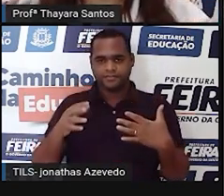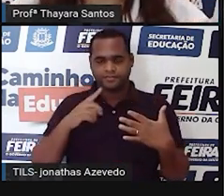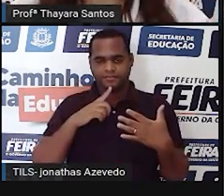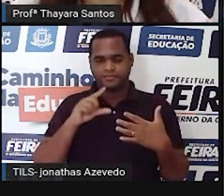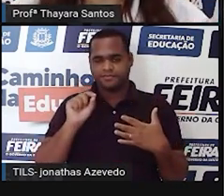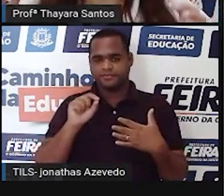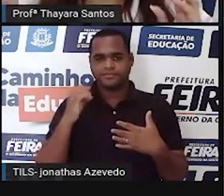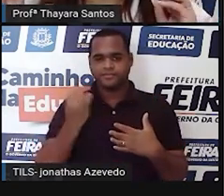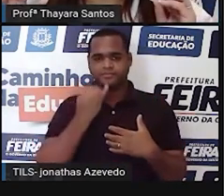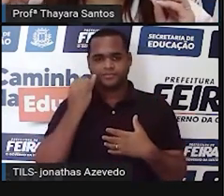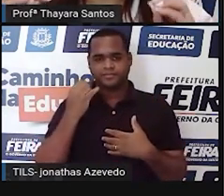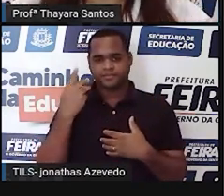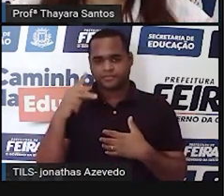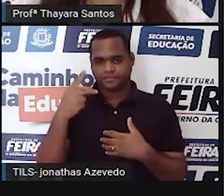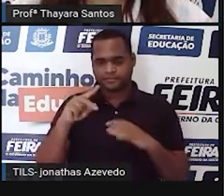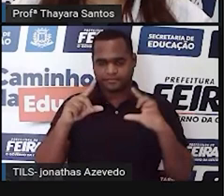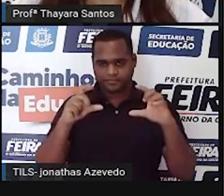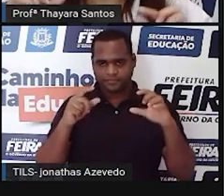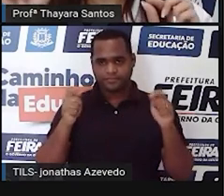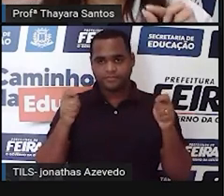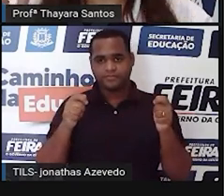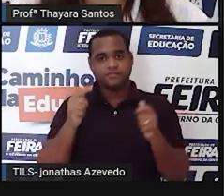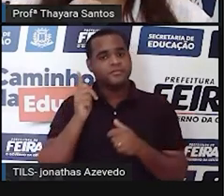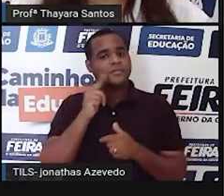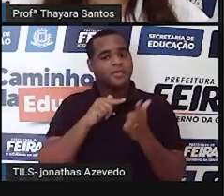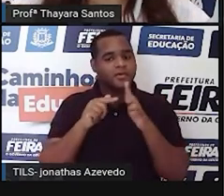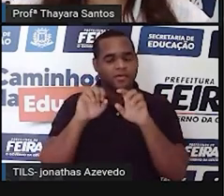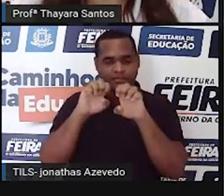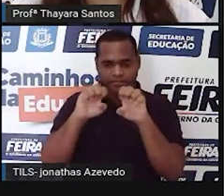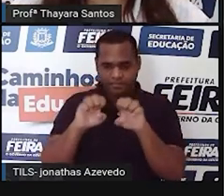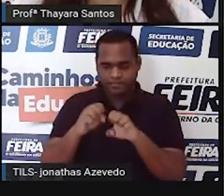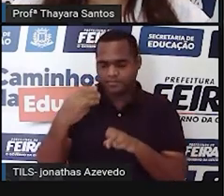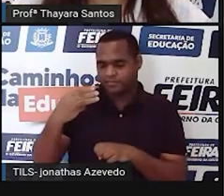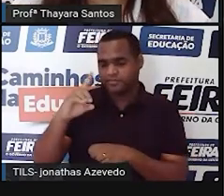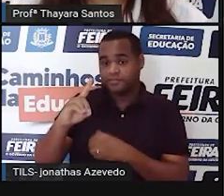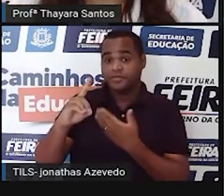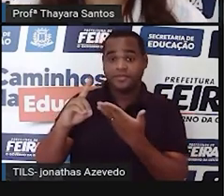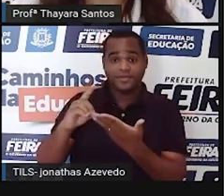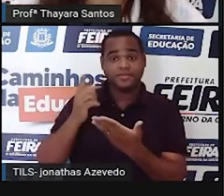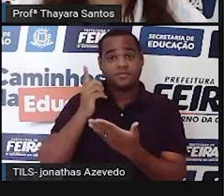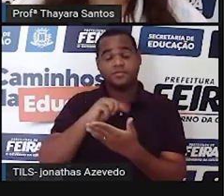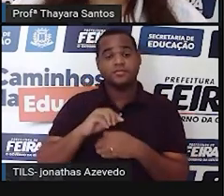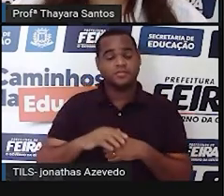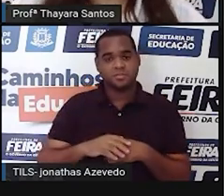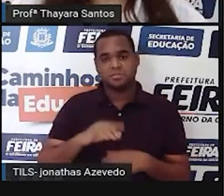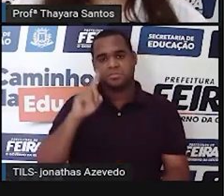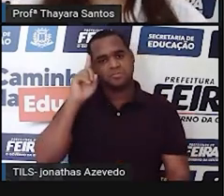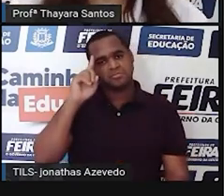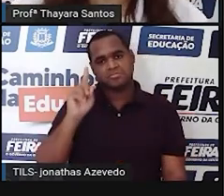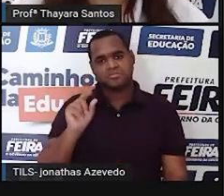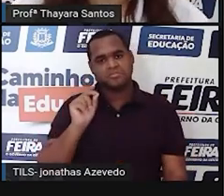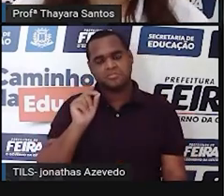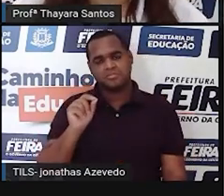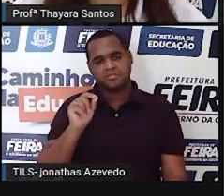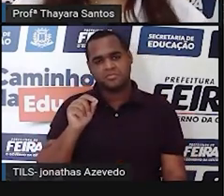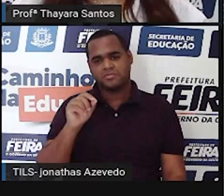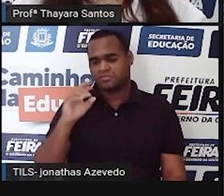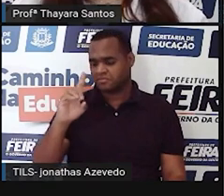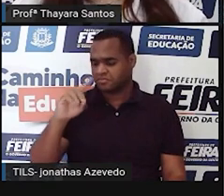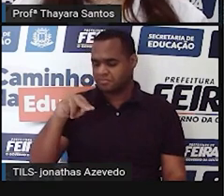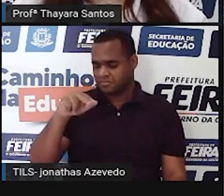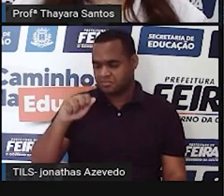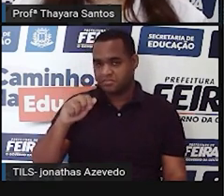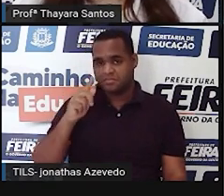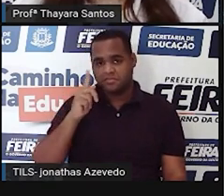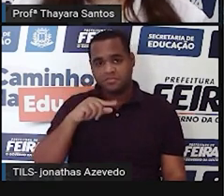e naquela foto a gente conseguiu observar essa estrutura tridimensional do DNA. Ela não sabia, naquela época, que era o DNA que ela